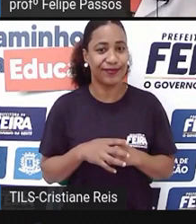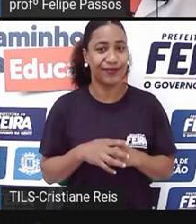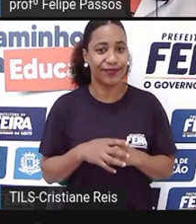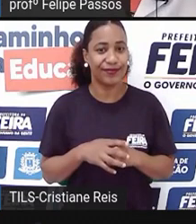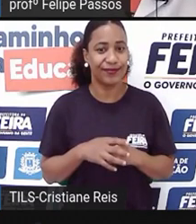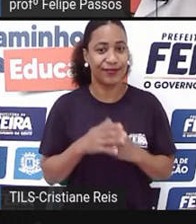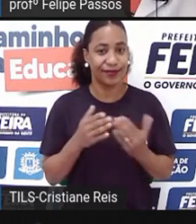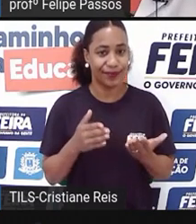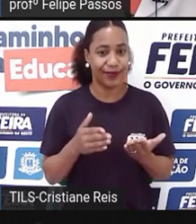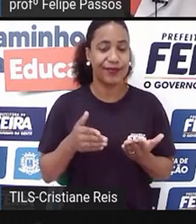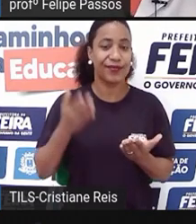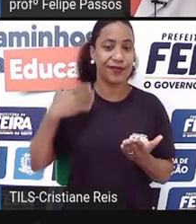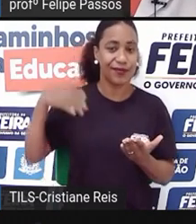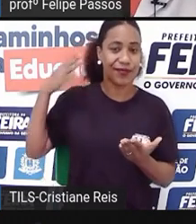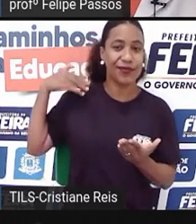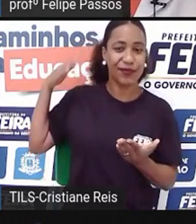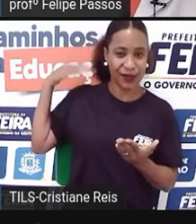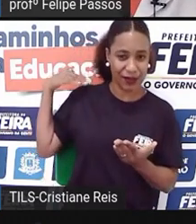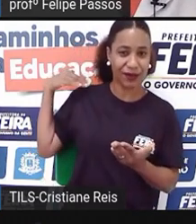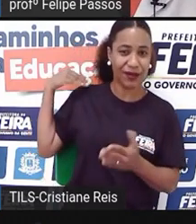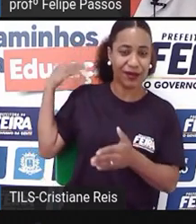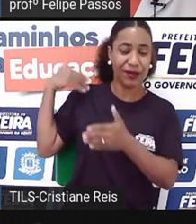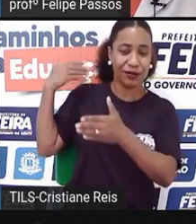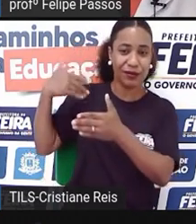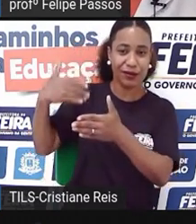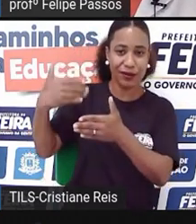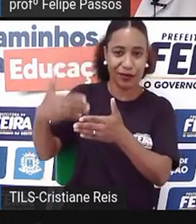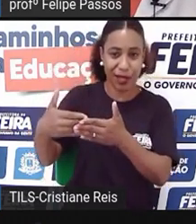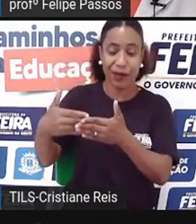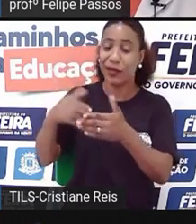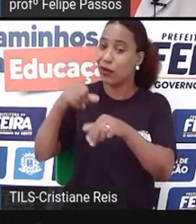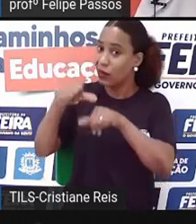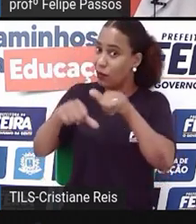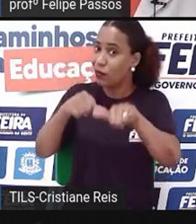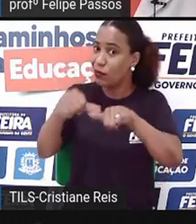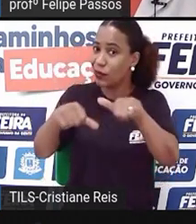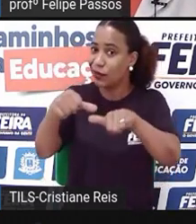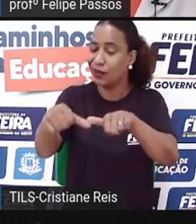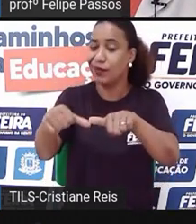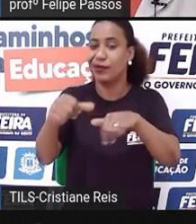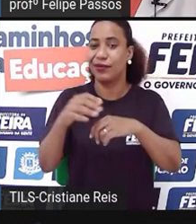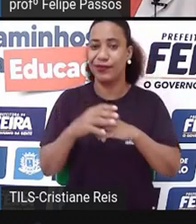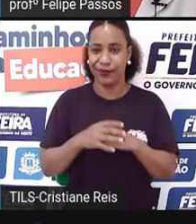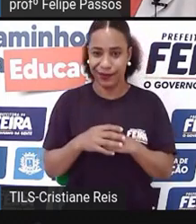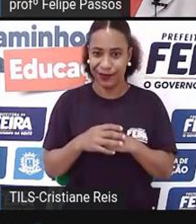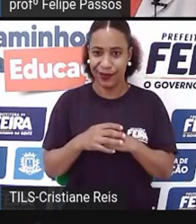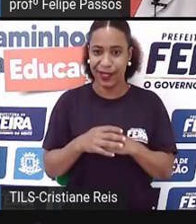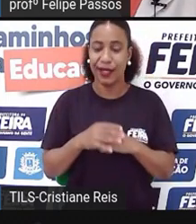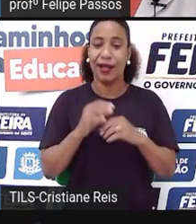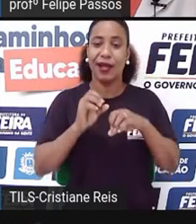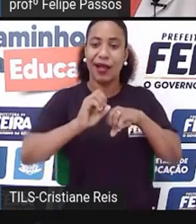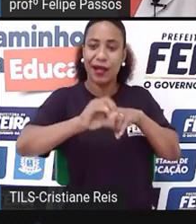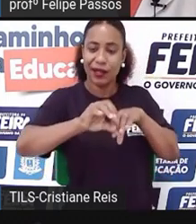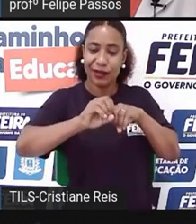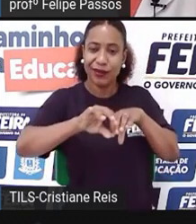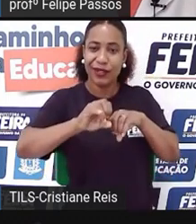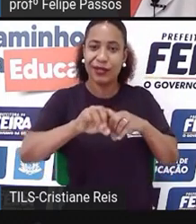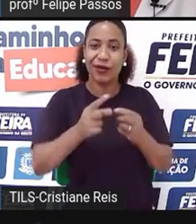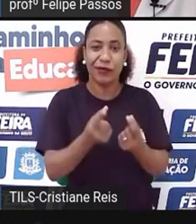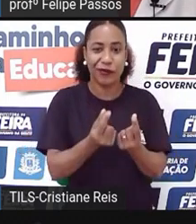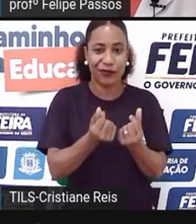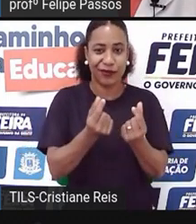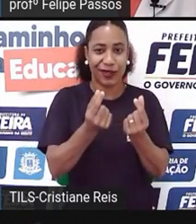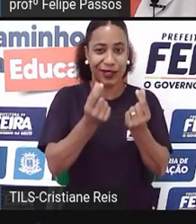ao longo do tempo, isso vem se, vem mudando, né? A importância da educação financeira desde as